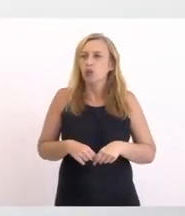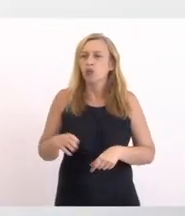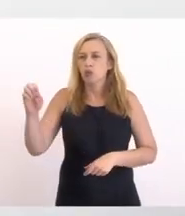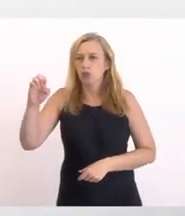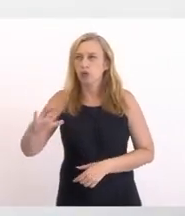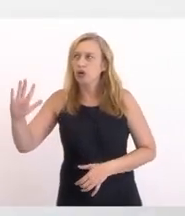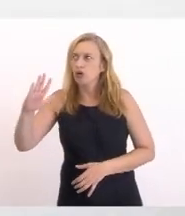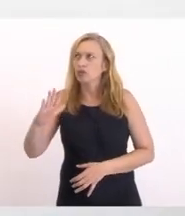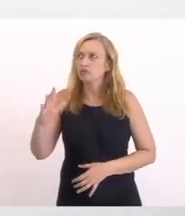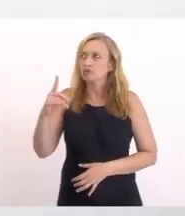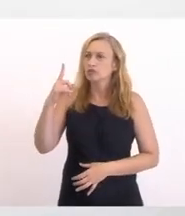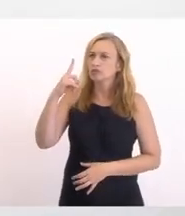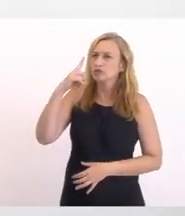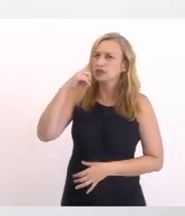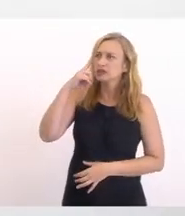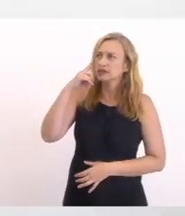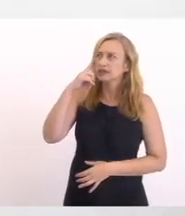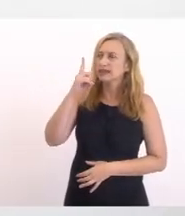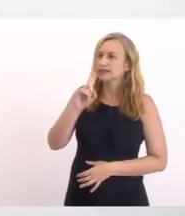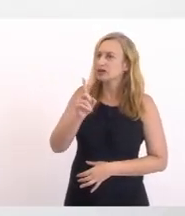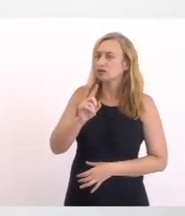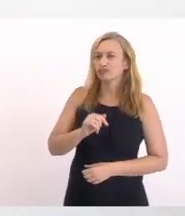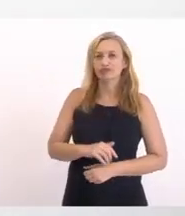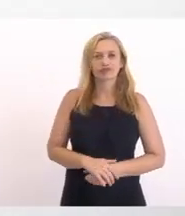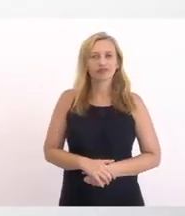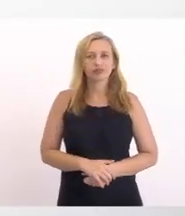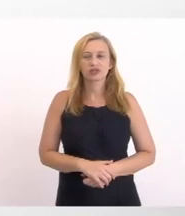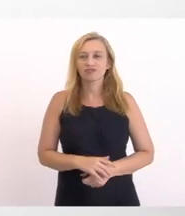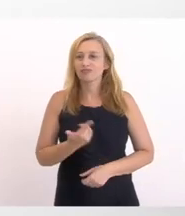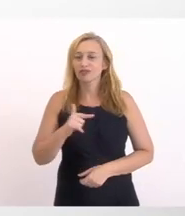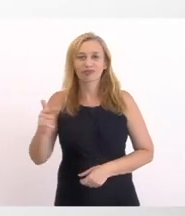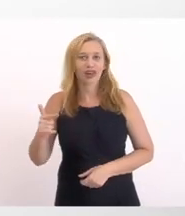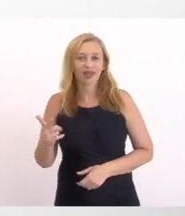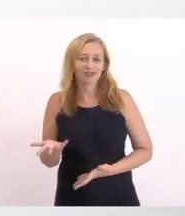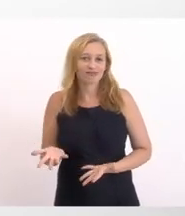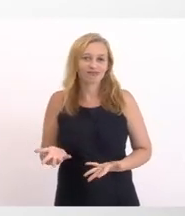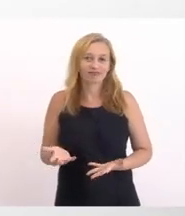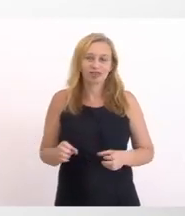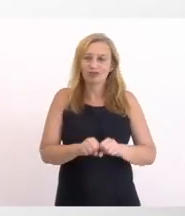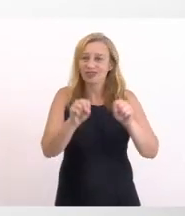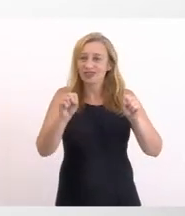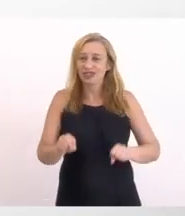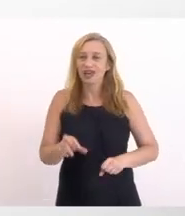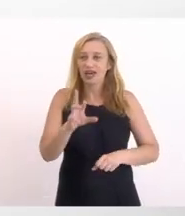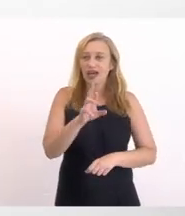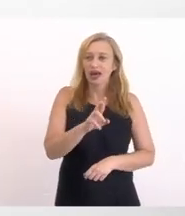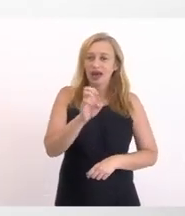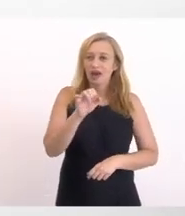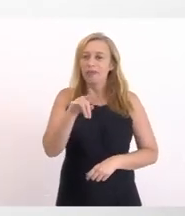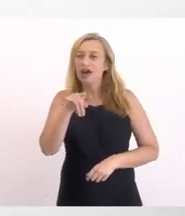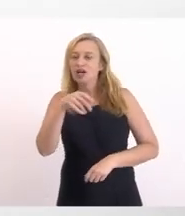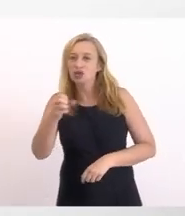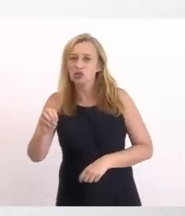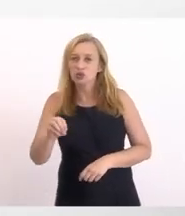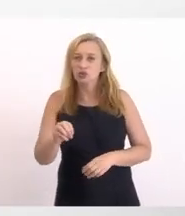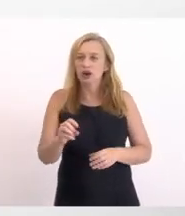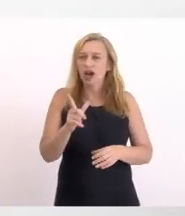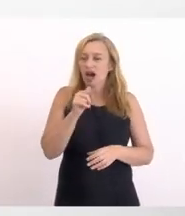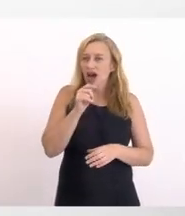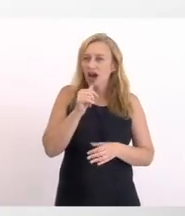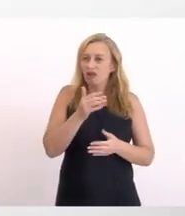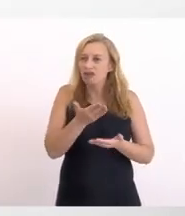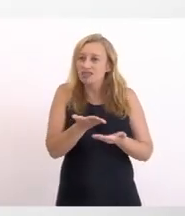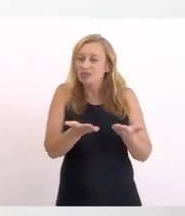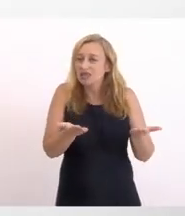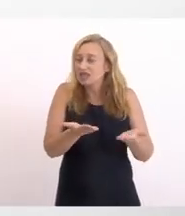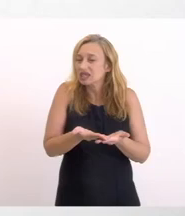impensável Não existe isso É um absurdo Porque é um sistema De remanço Então aquela água Vai se deteriorando Vai se